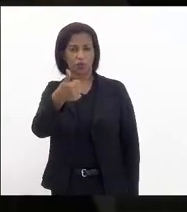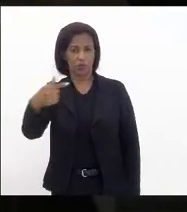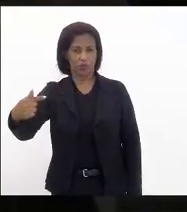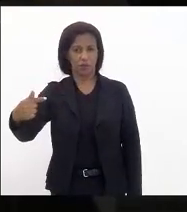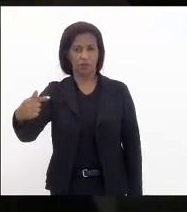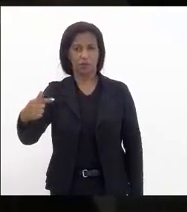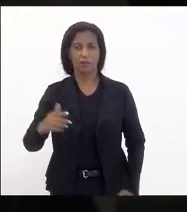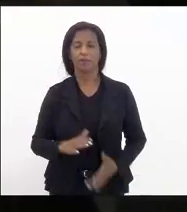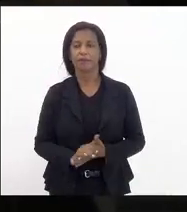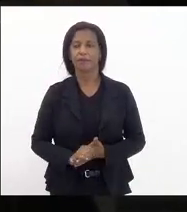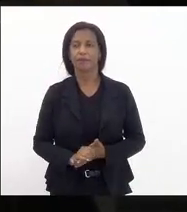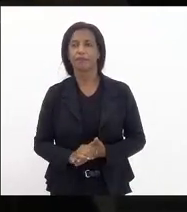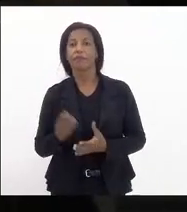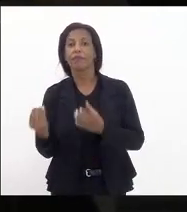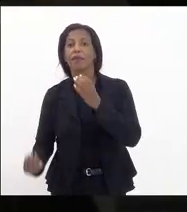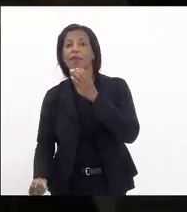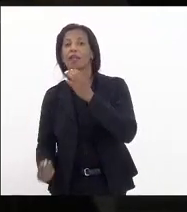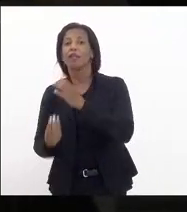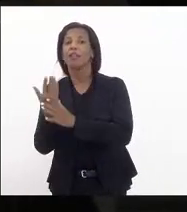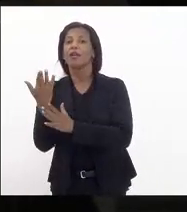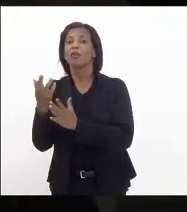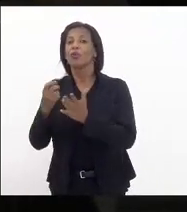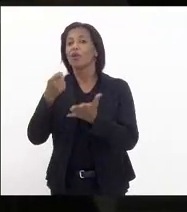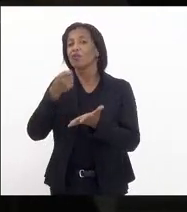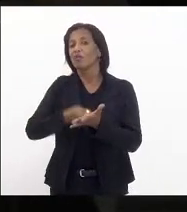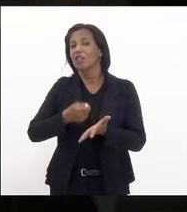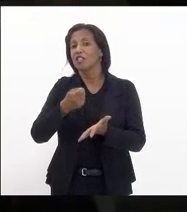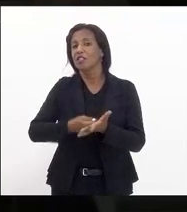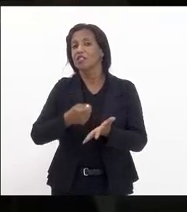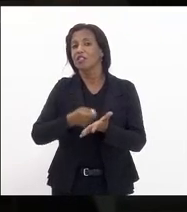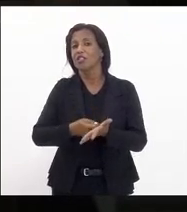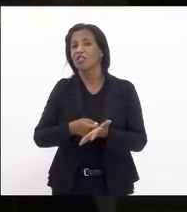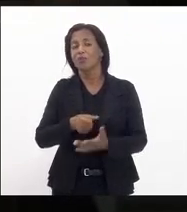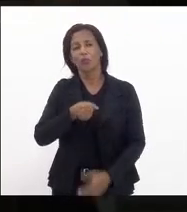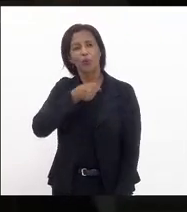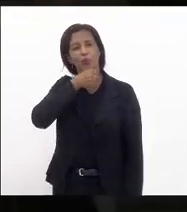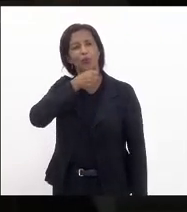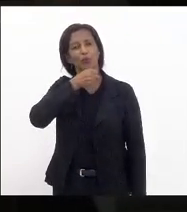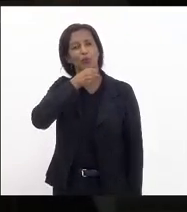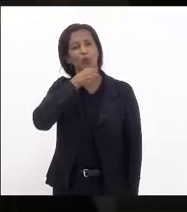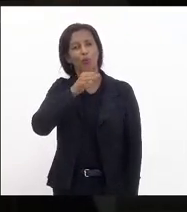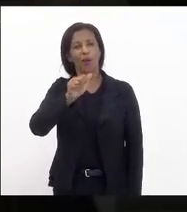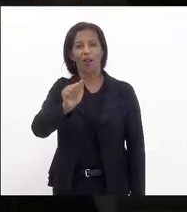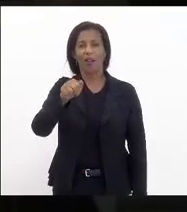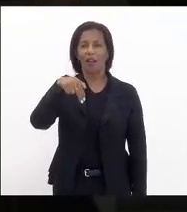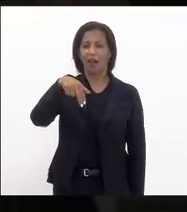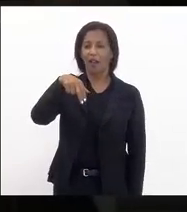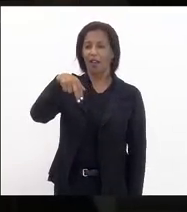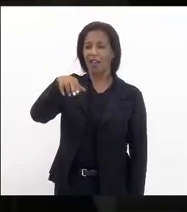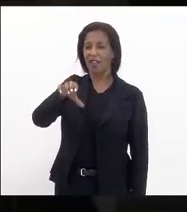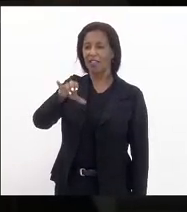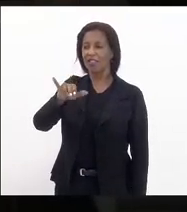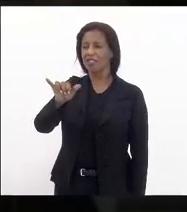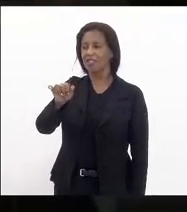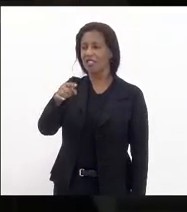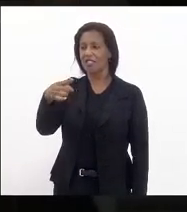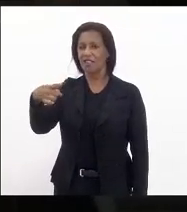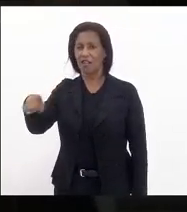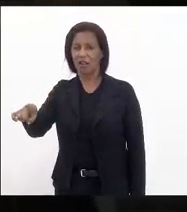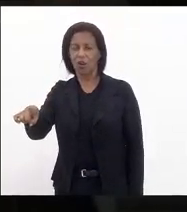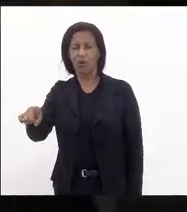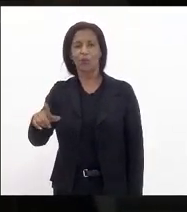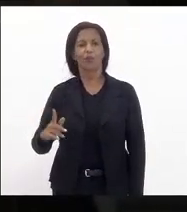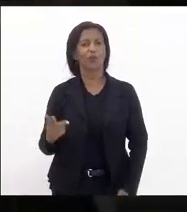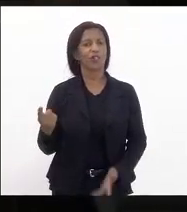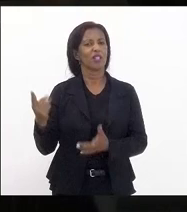criadora do regime ancião o regime que vigiu no estado de